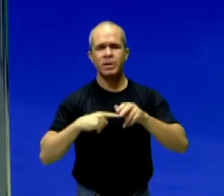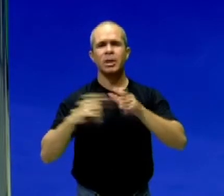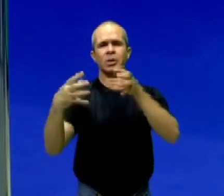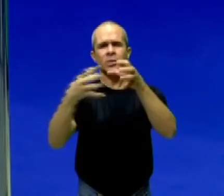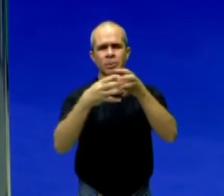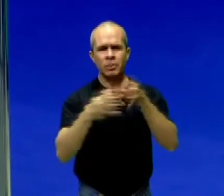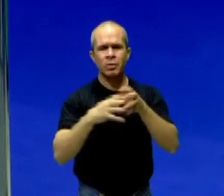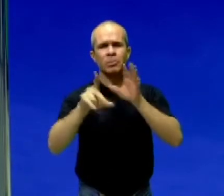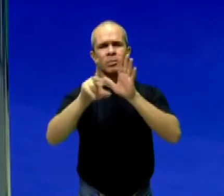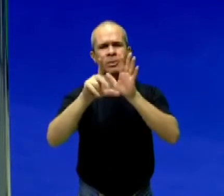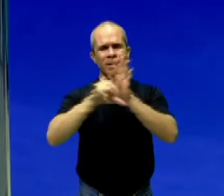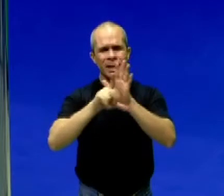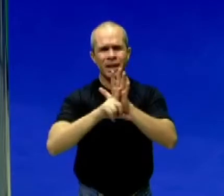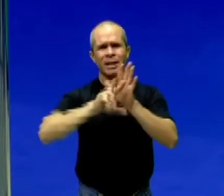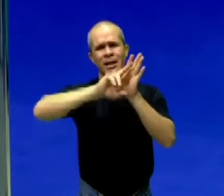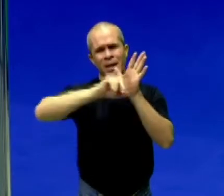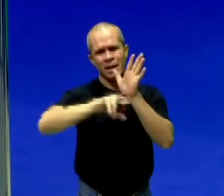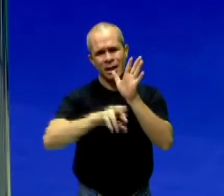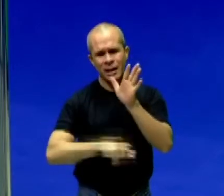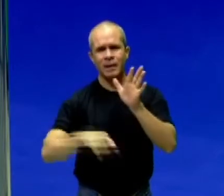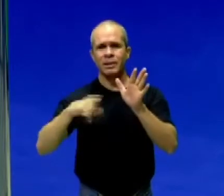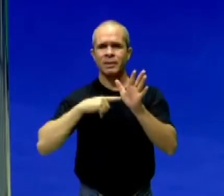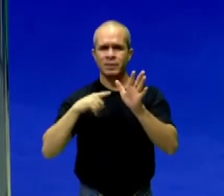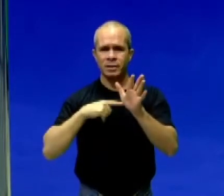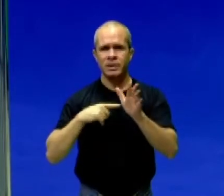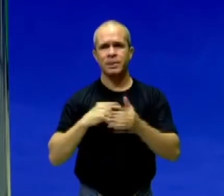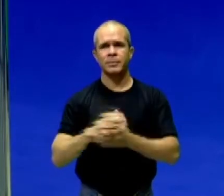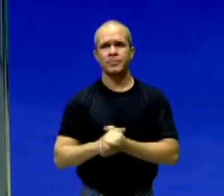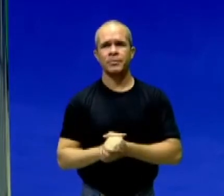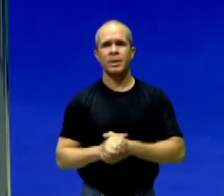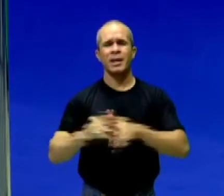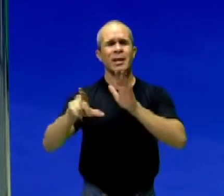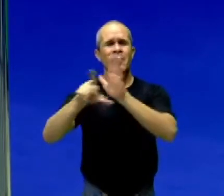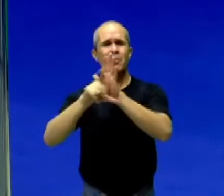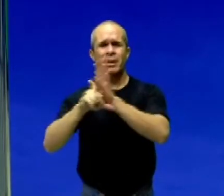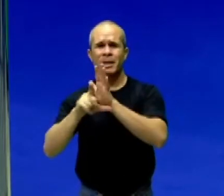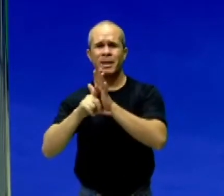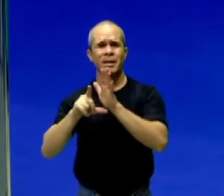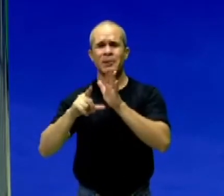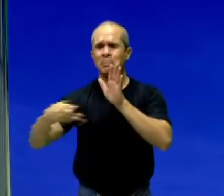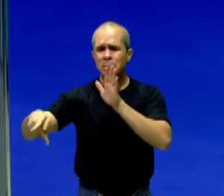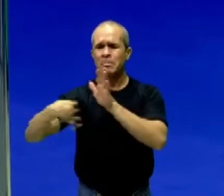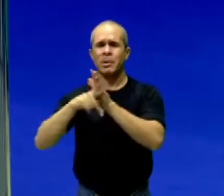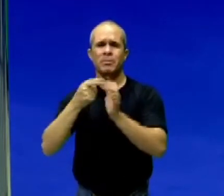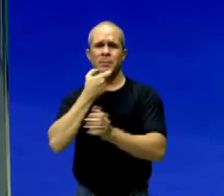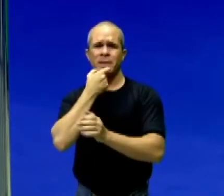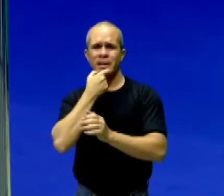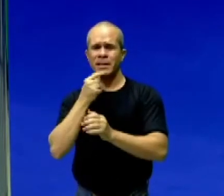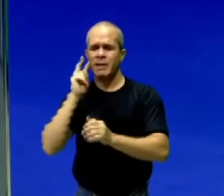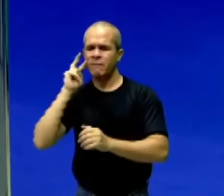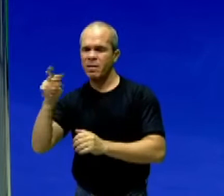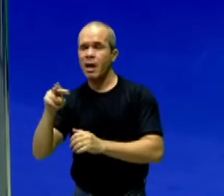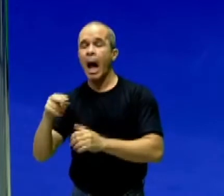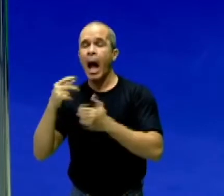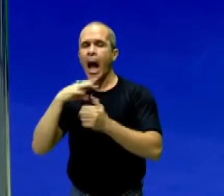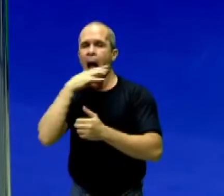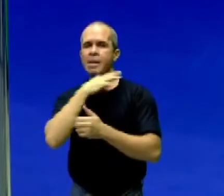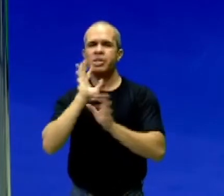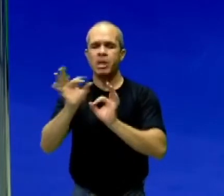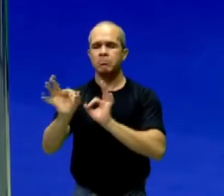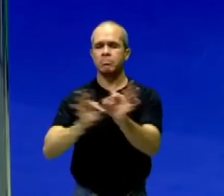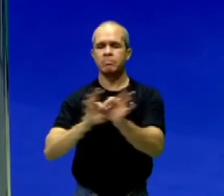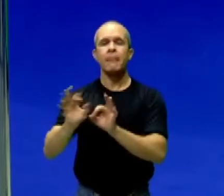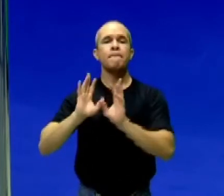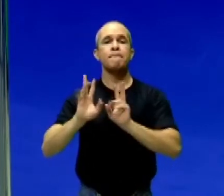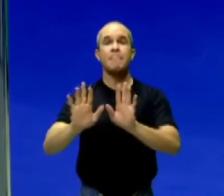a Lei de Feijó, que foi chamada de Lei para o Inglês Ver. Era só para os ingleses acharem que estava acontecendo alguma coisa. Porém,